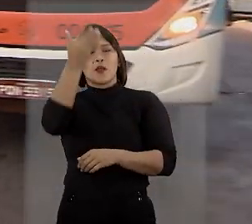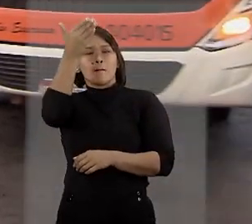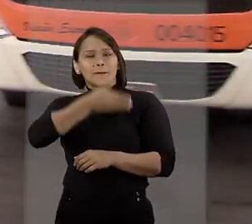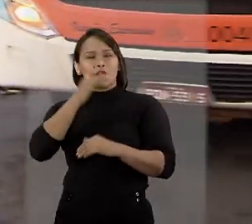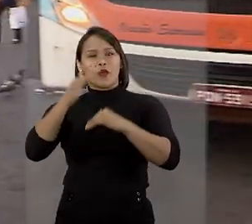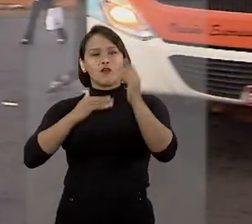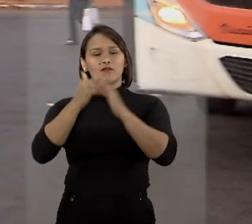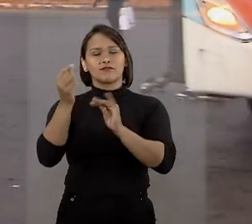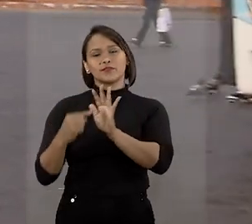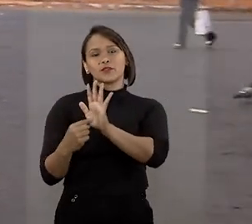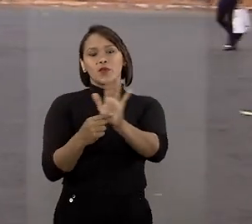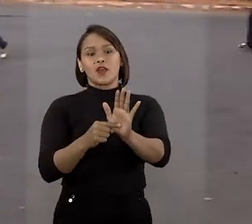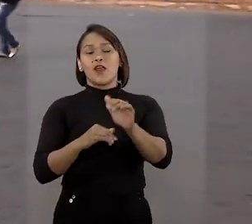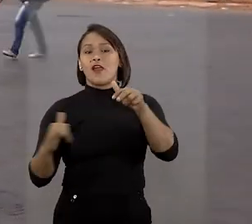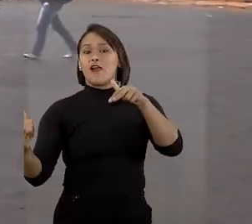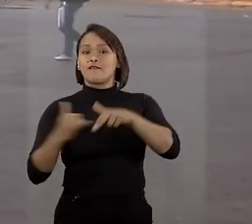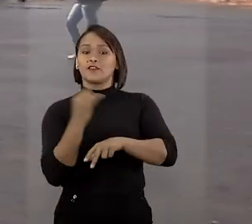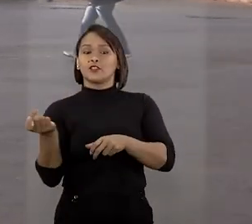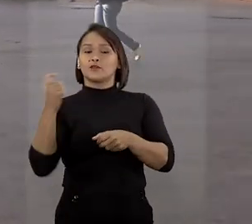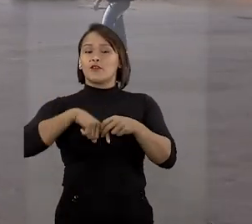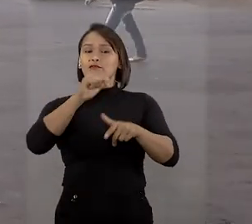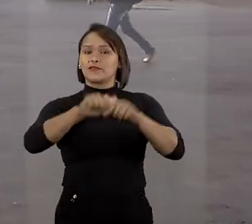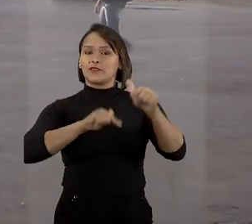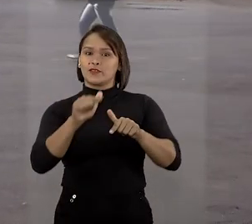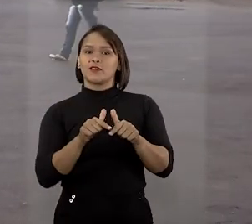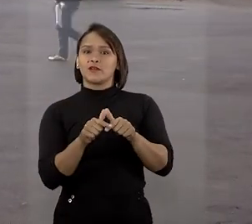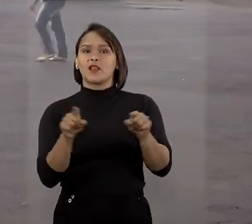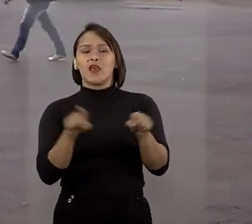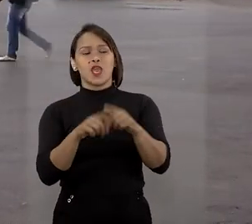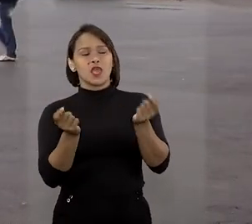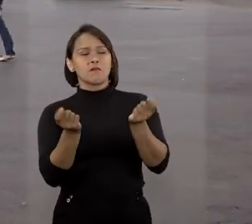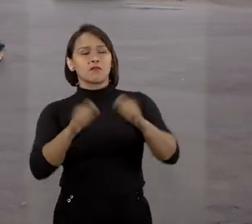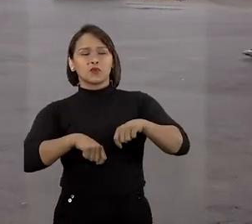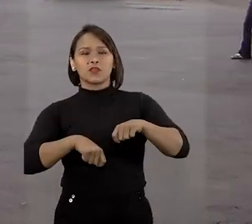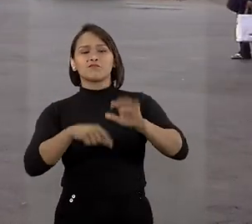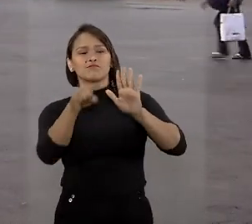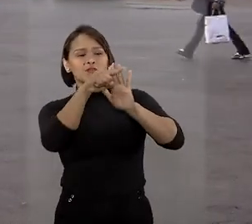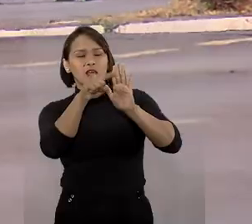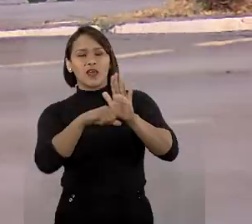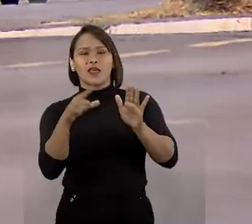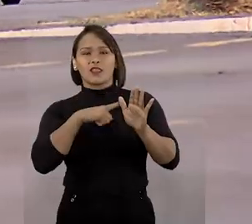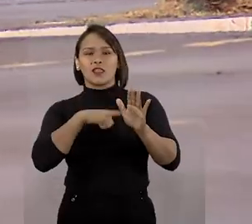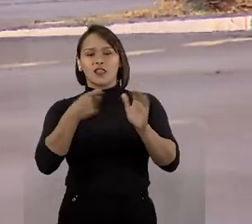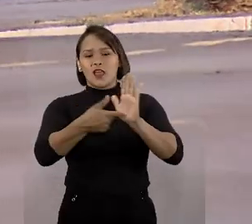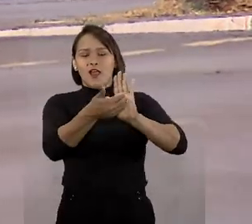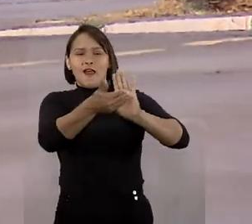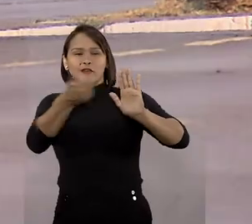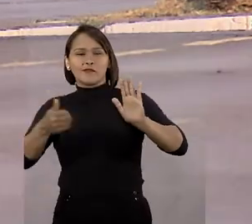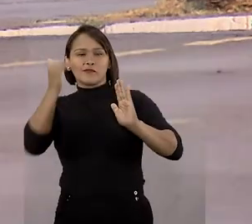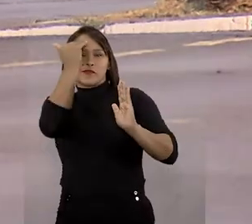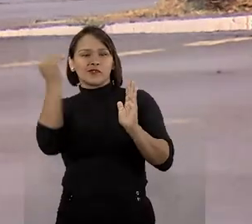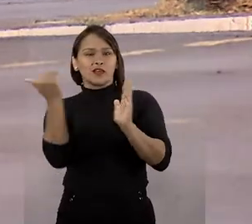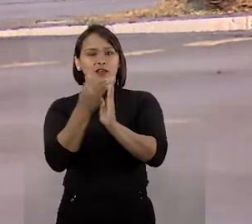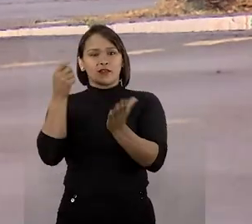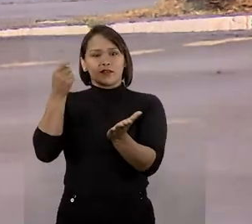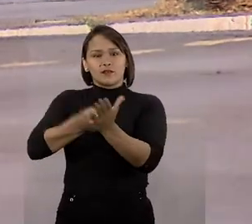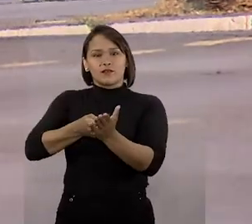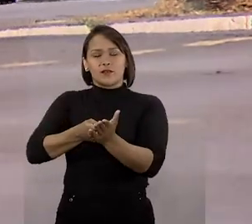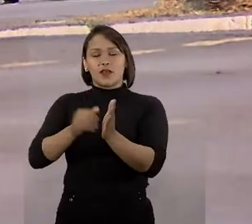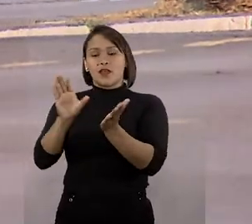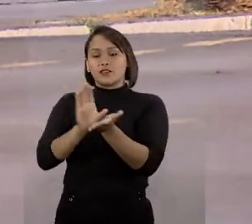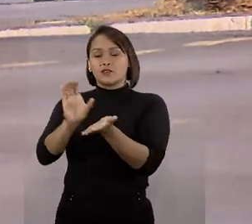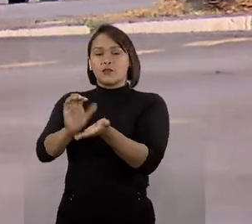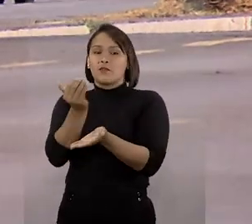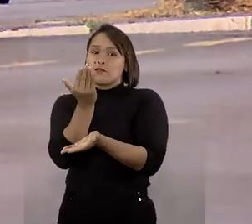produzir provas que demonstrassem que a vítima voltou a trabalhar e que, por isso, teria ocorrido causa extintiva da obrigação do